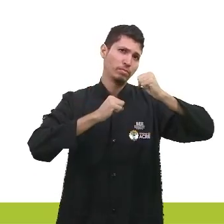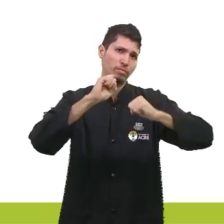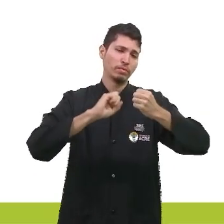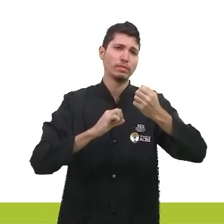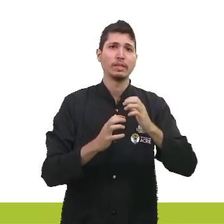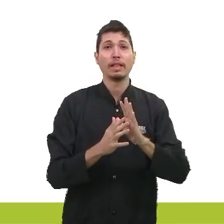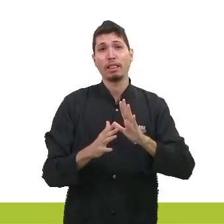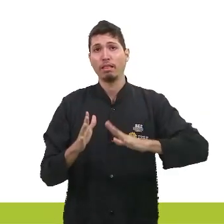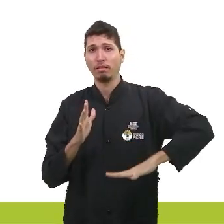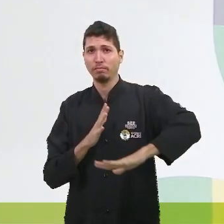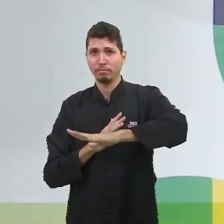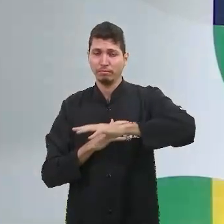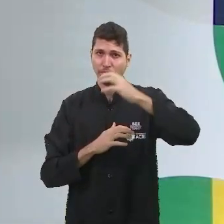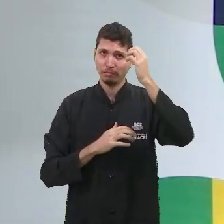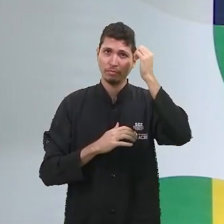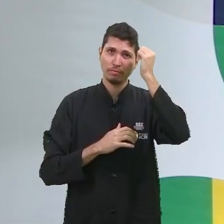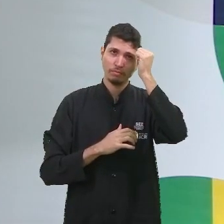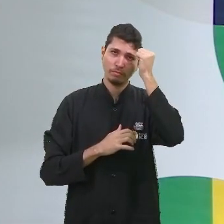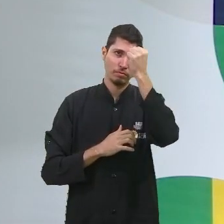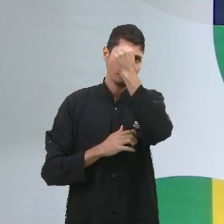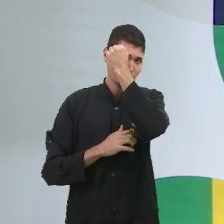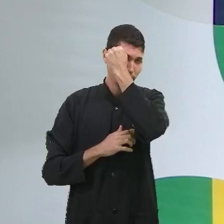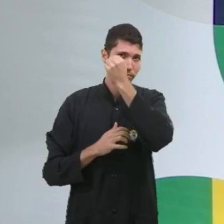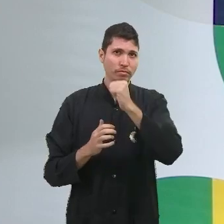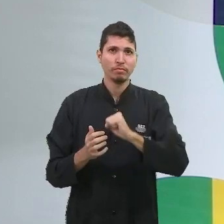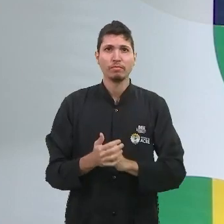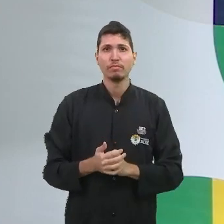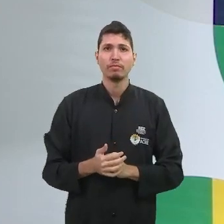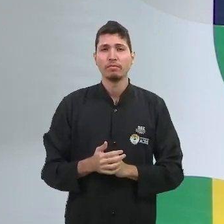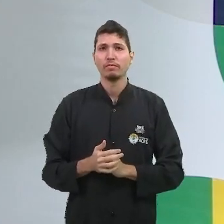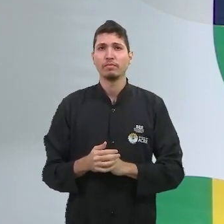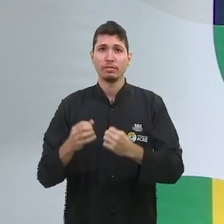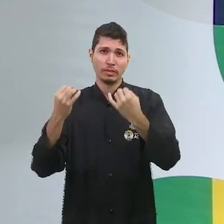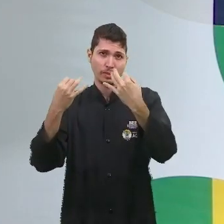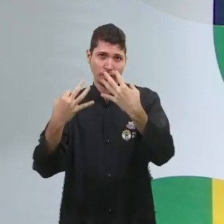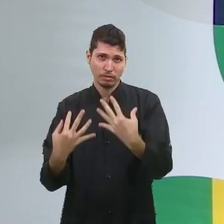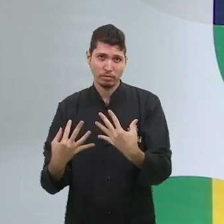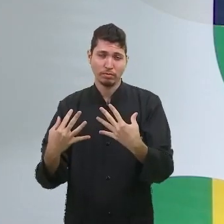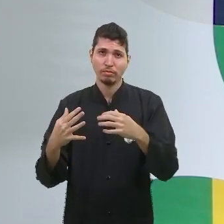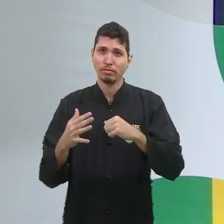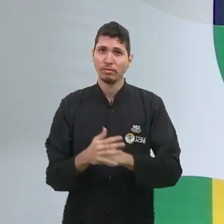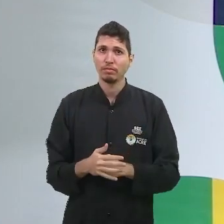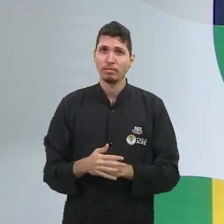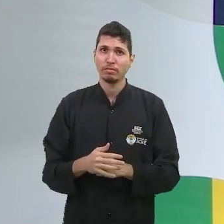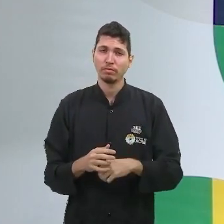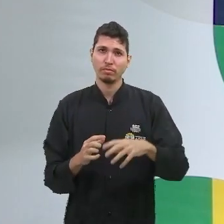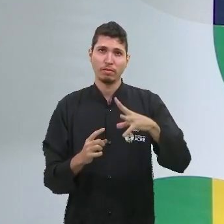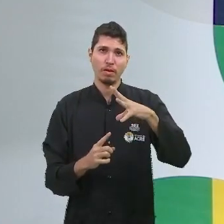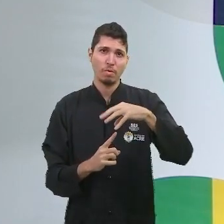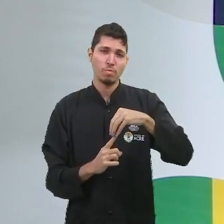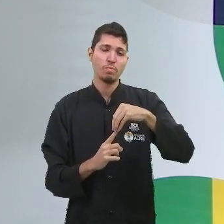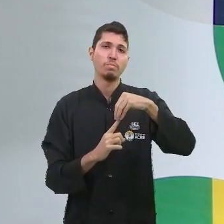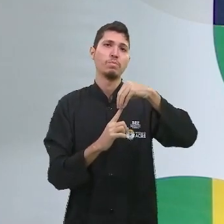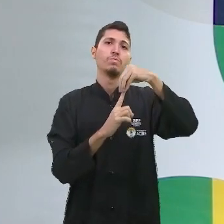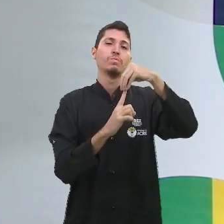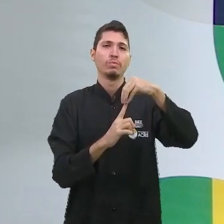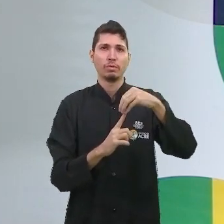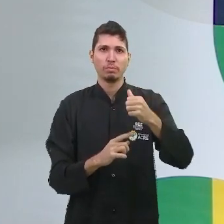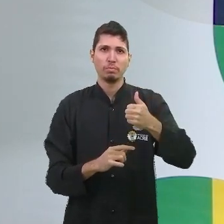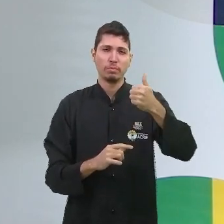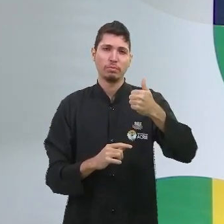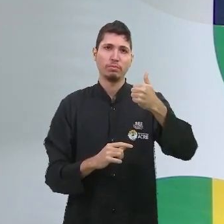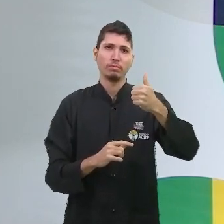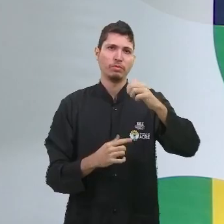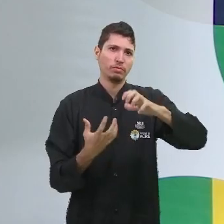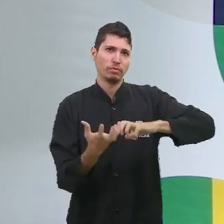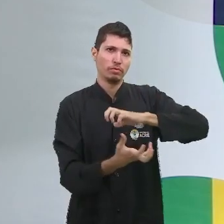sociologia, nós levamos em consideração o seguinte, que esta não foi a única revolução industrial. Essa foi a